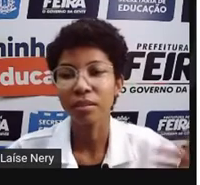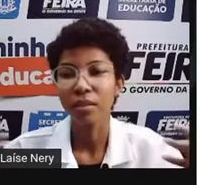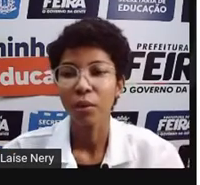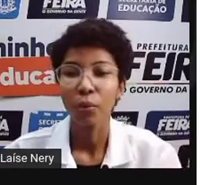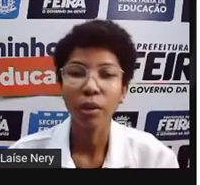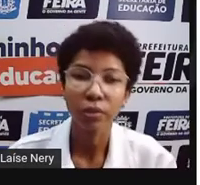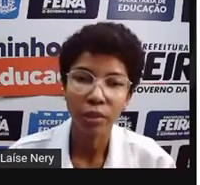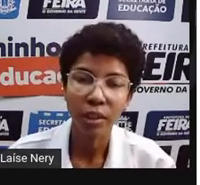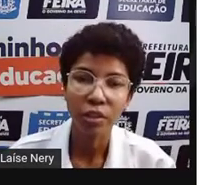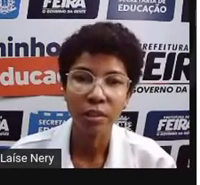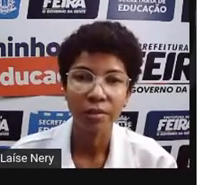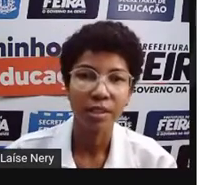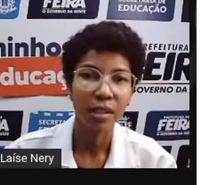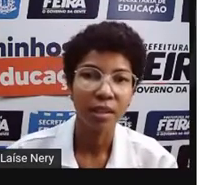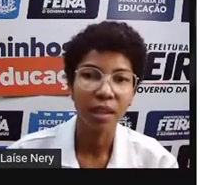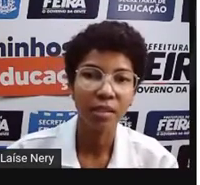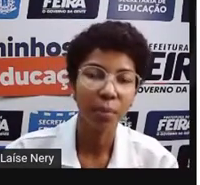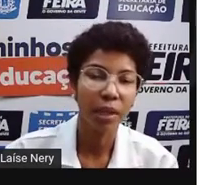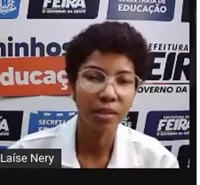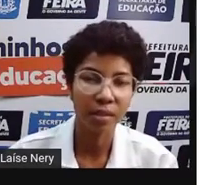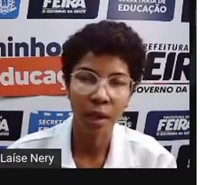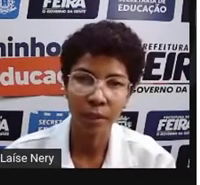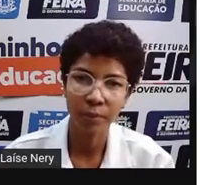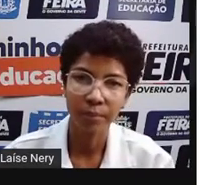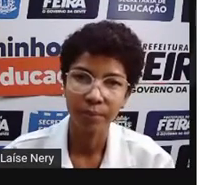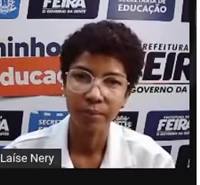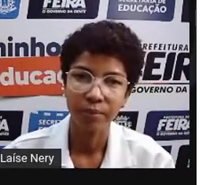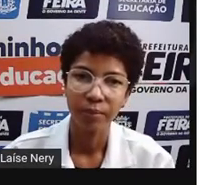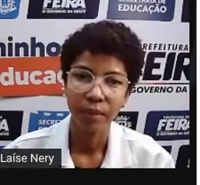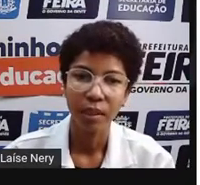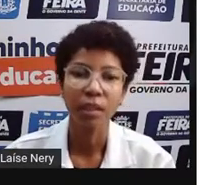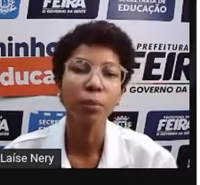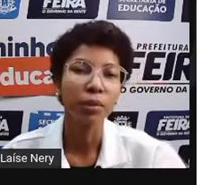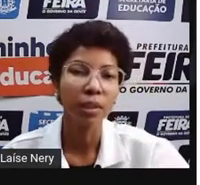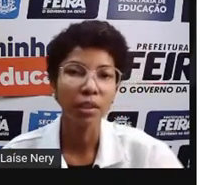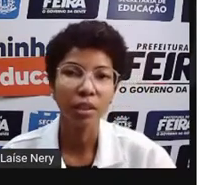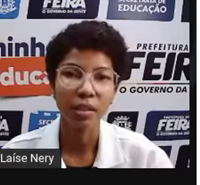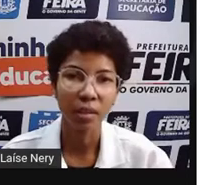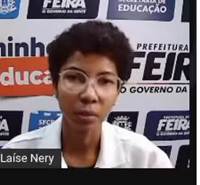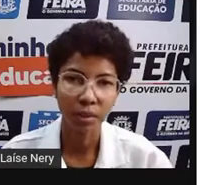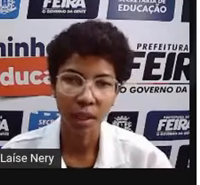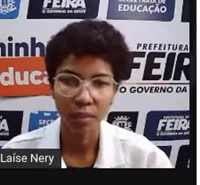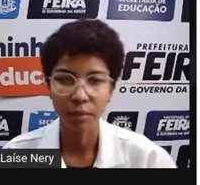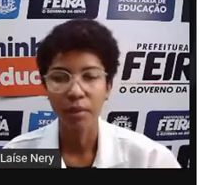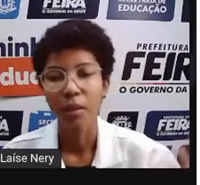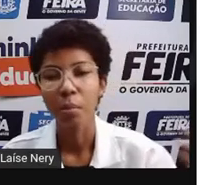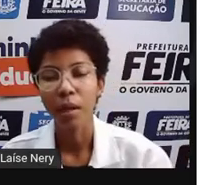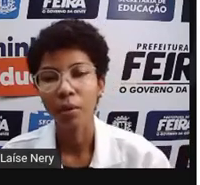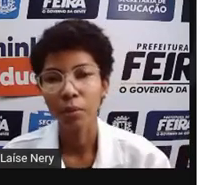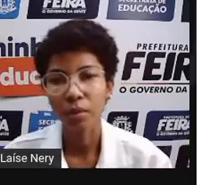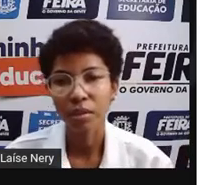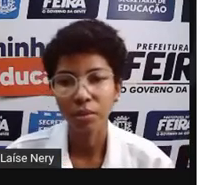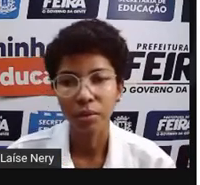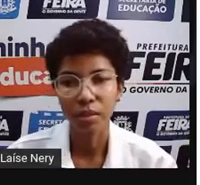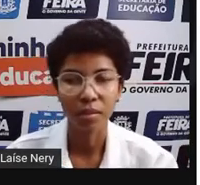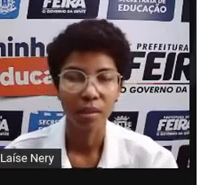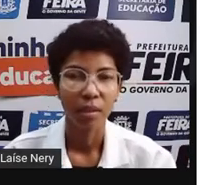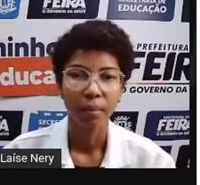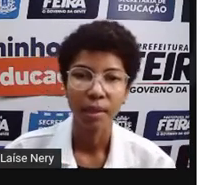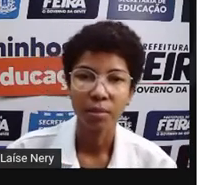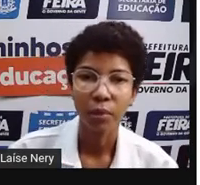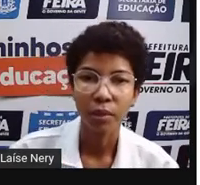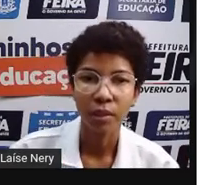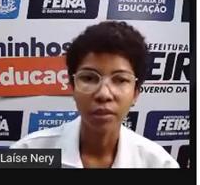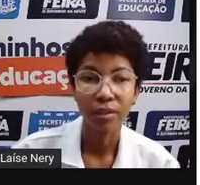Quanto de energia não vai ser desperdiçado e que poderia estar sendo usado para outras coisas